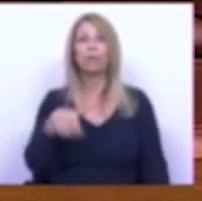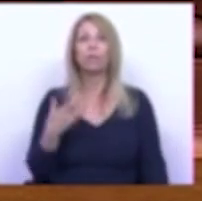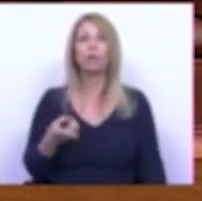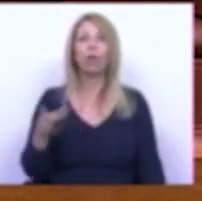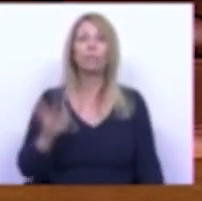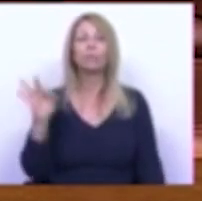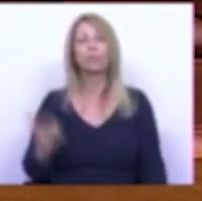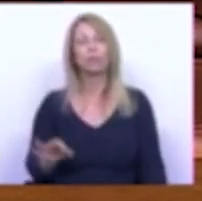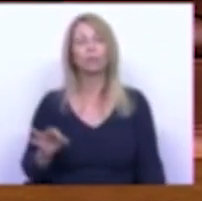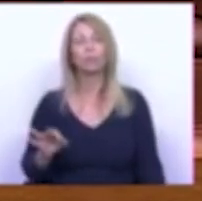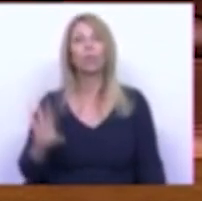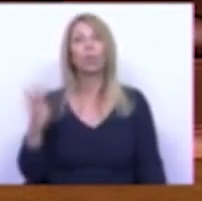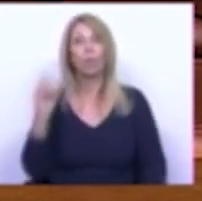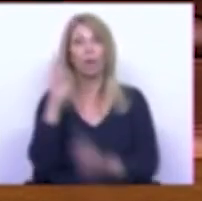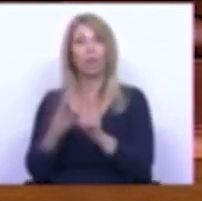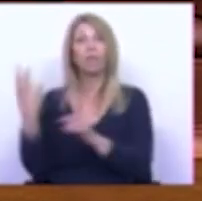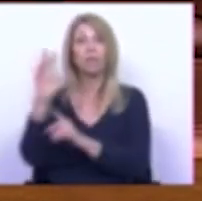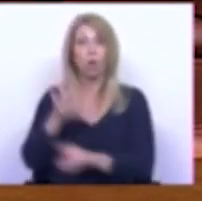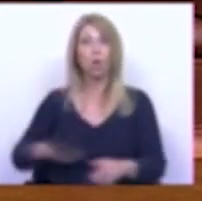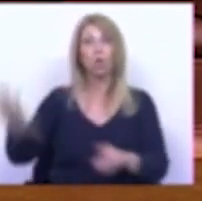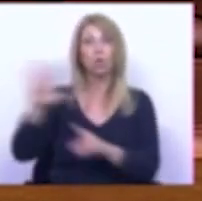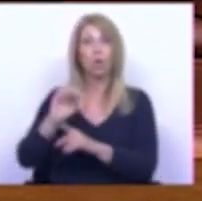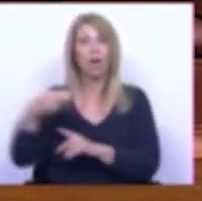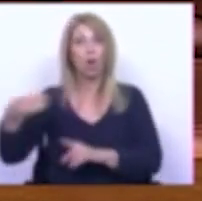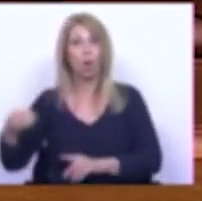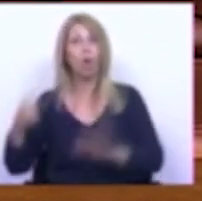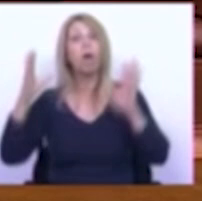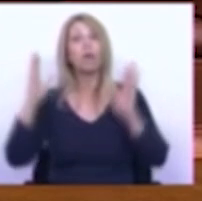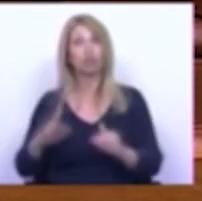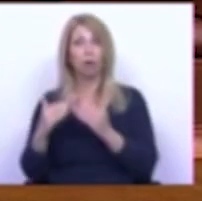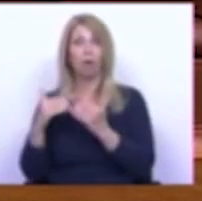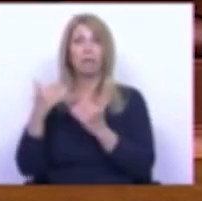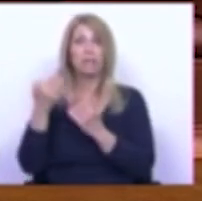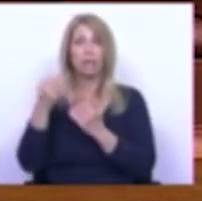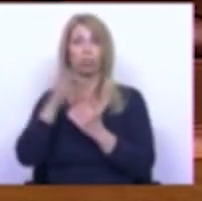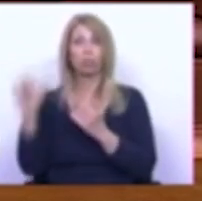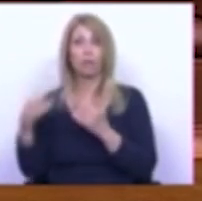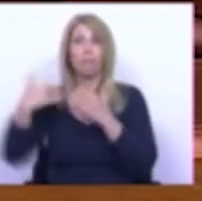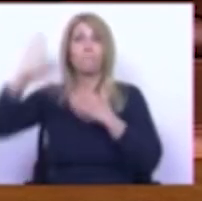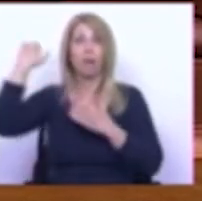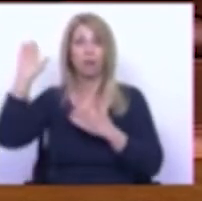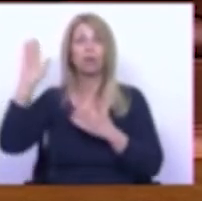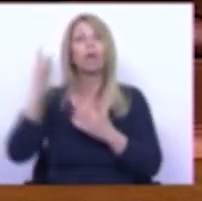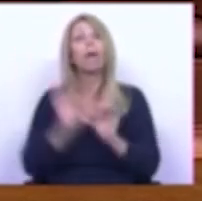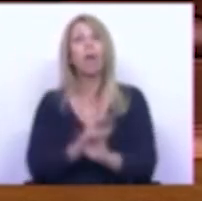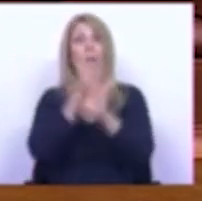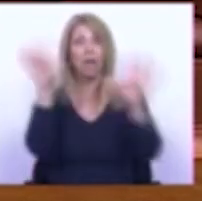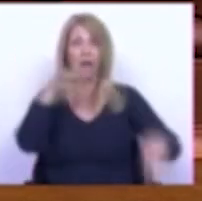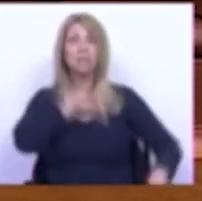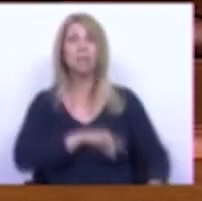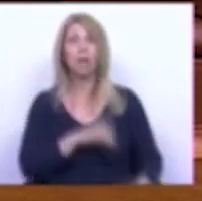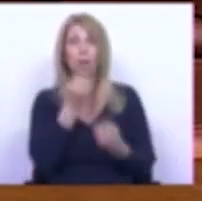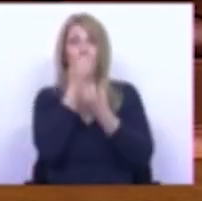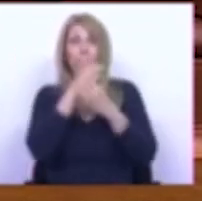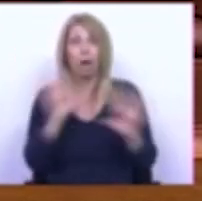% quando a inflação na zona euro já passou os 7% é evidente que os salários irão perder